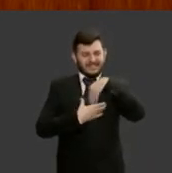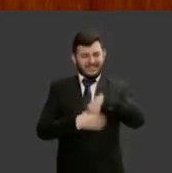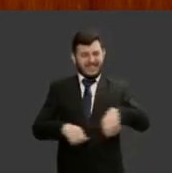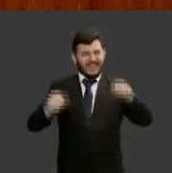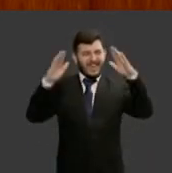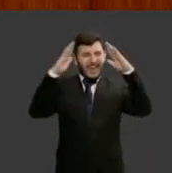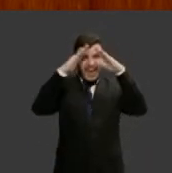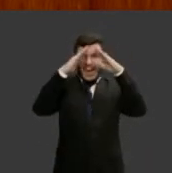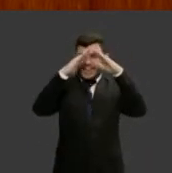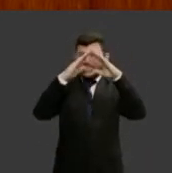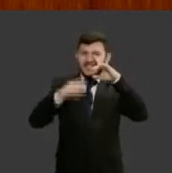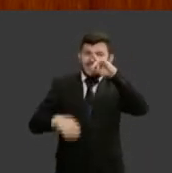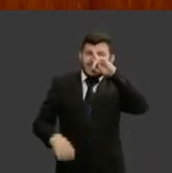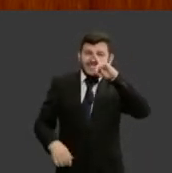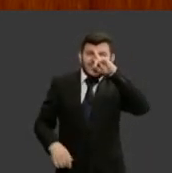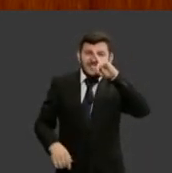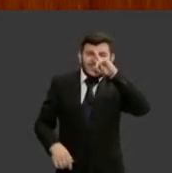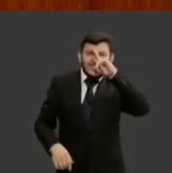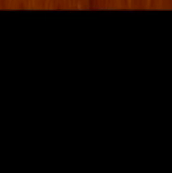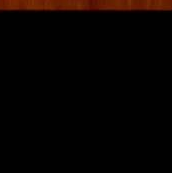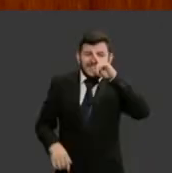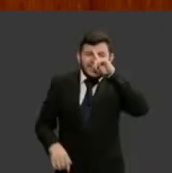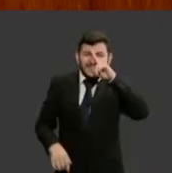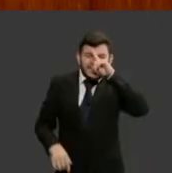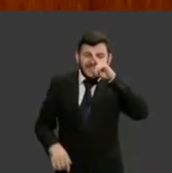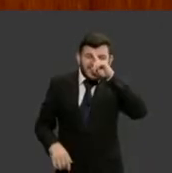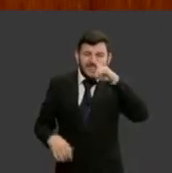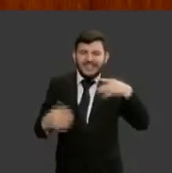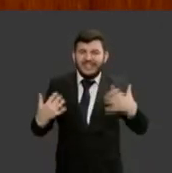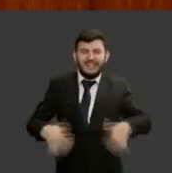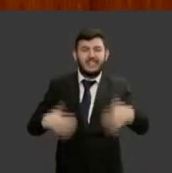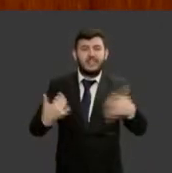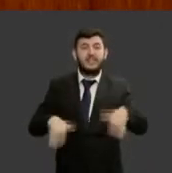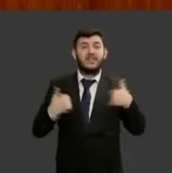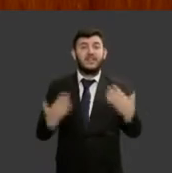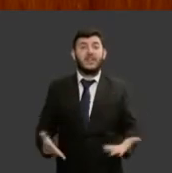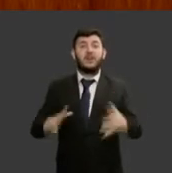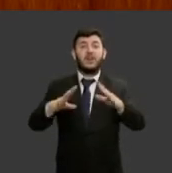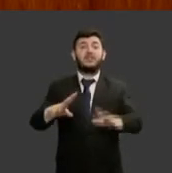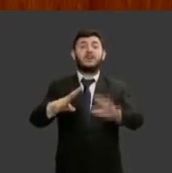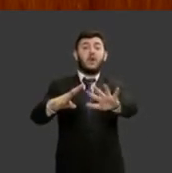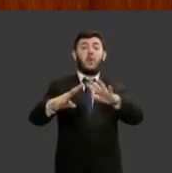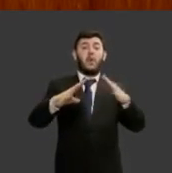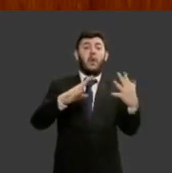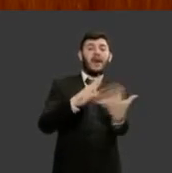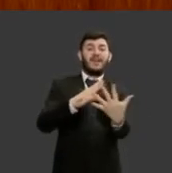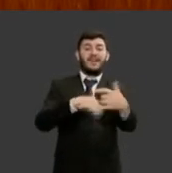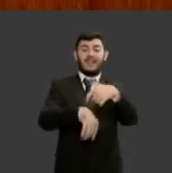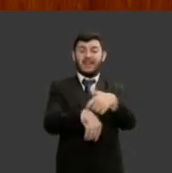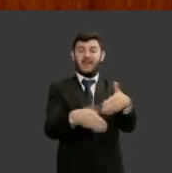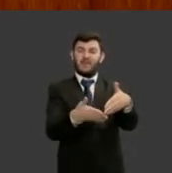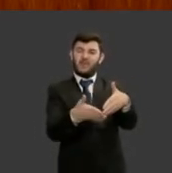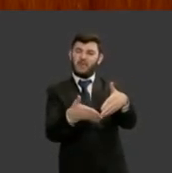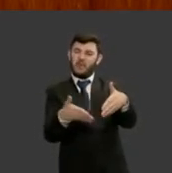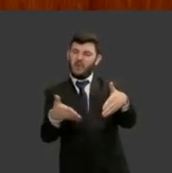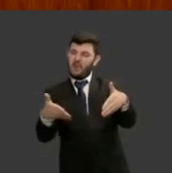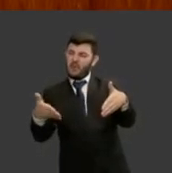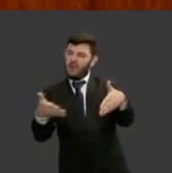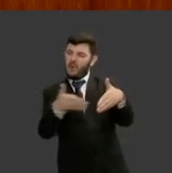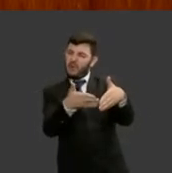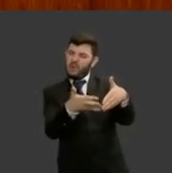agressores e esse efeito colateral da quarentena estendida ao que parece tem se